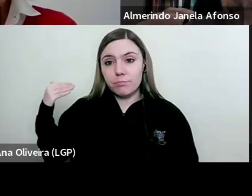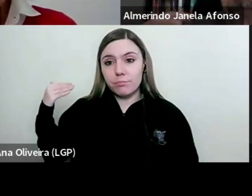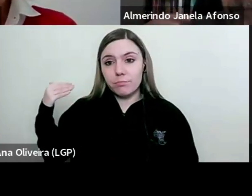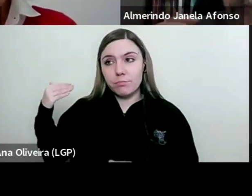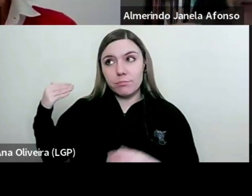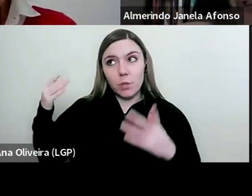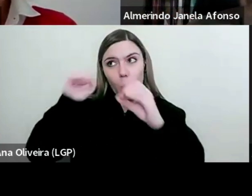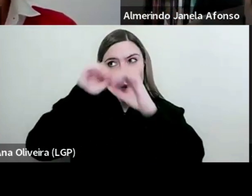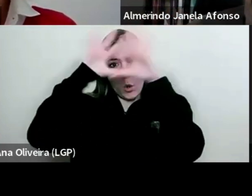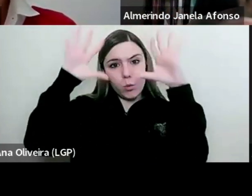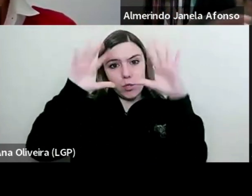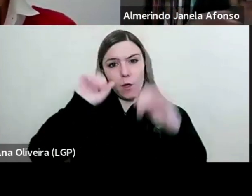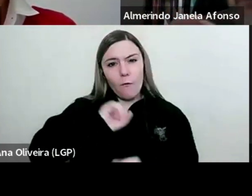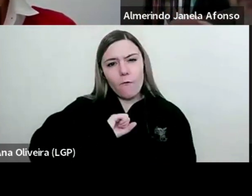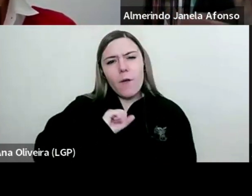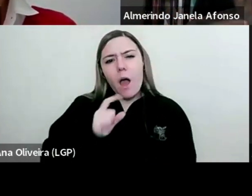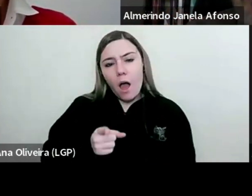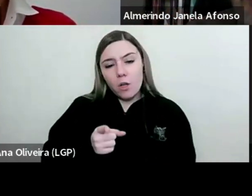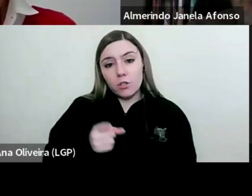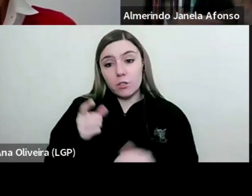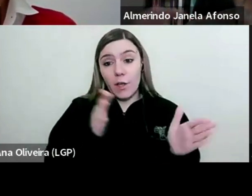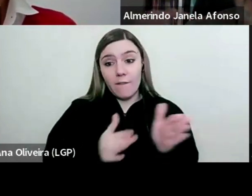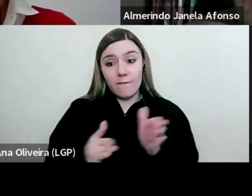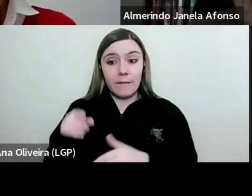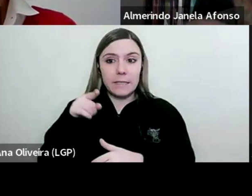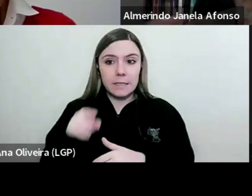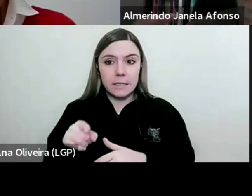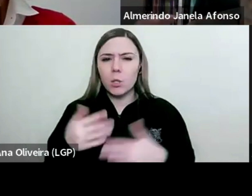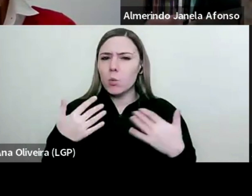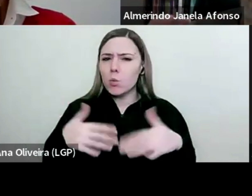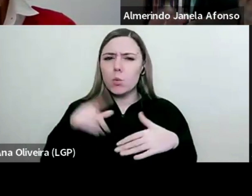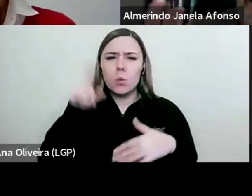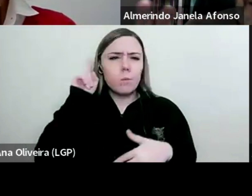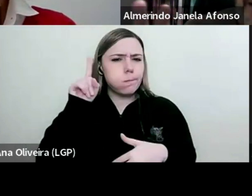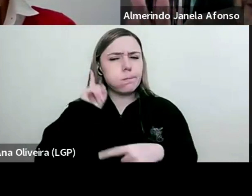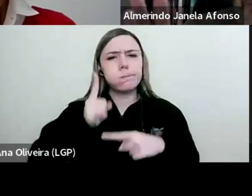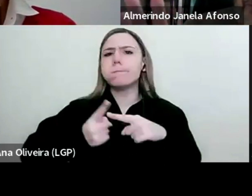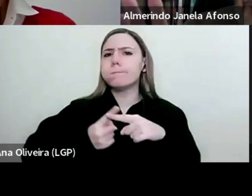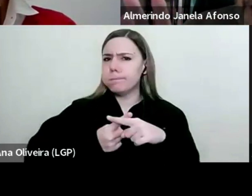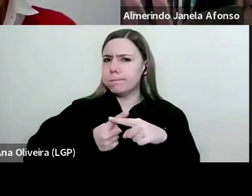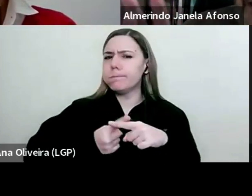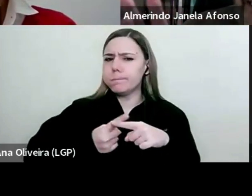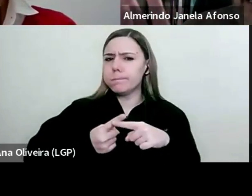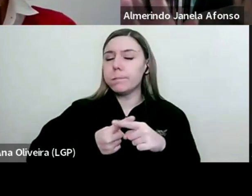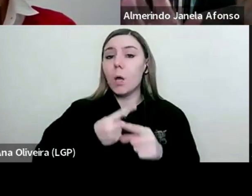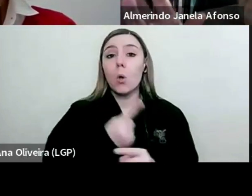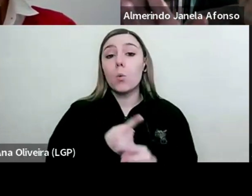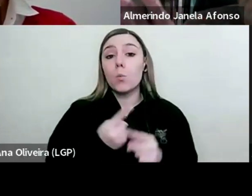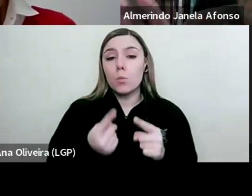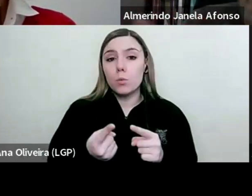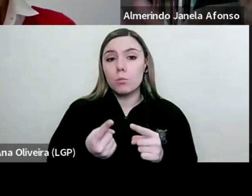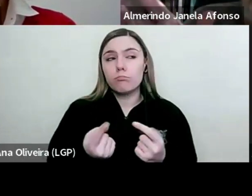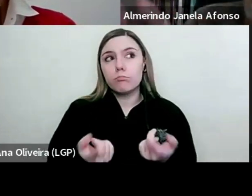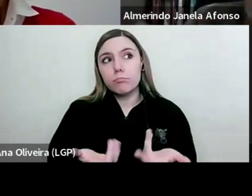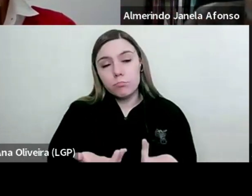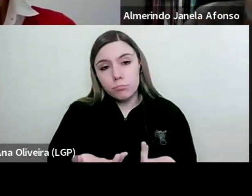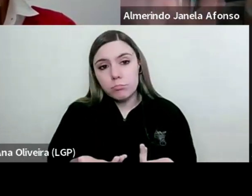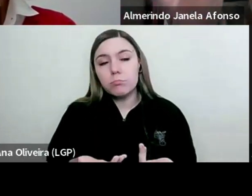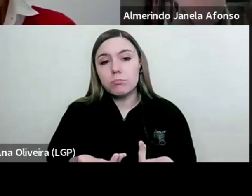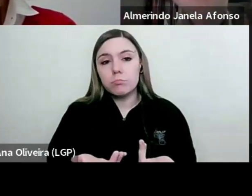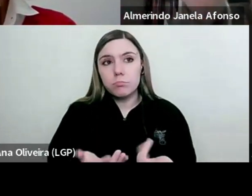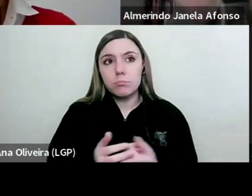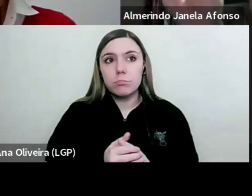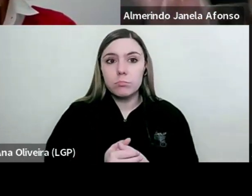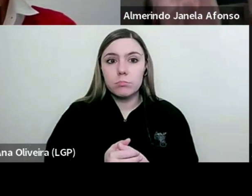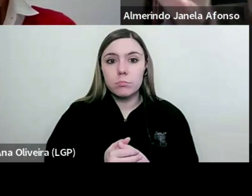concluí foi que este período é um período muito rico, muito interessante, porque, digamos, as